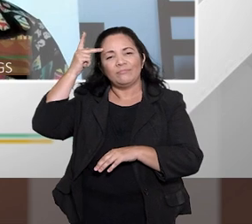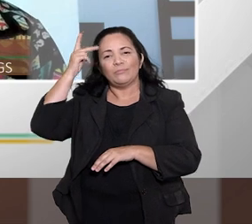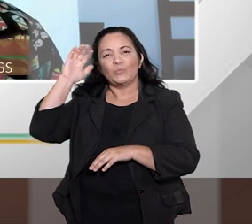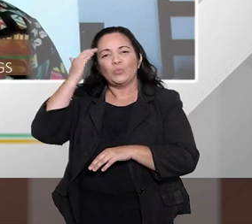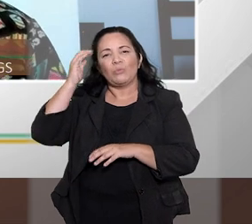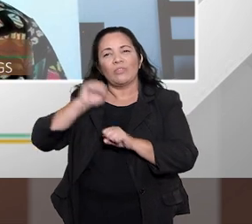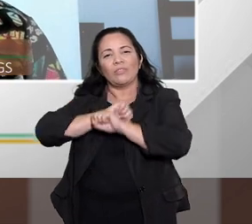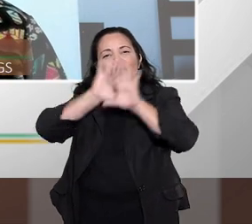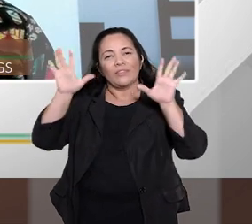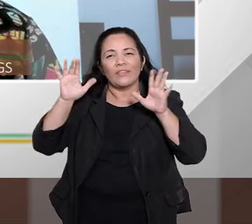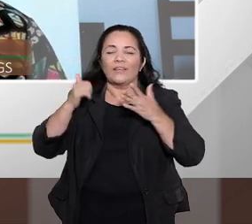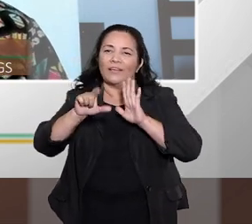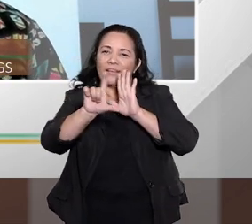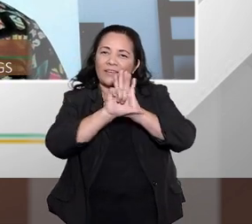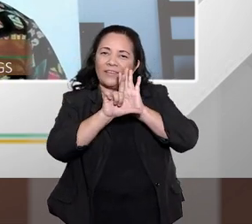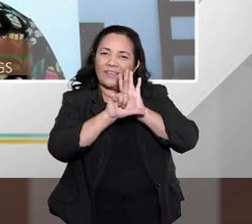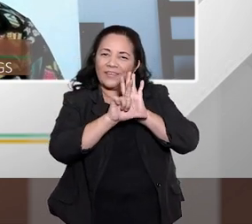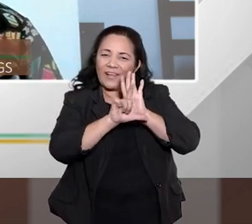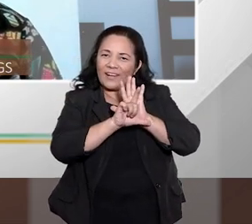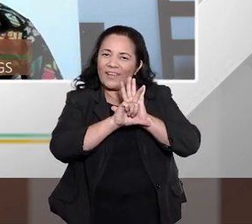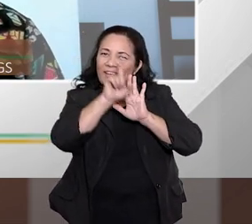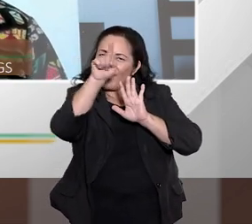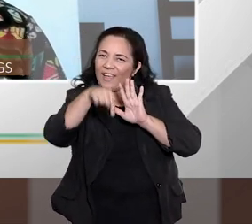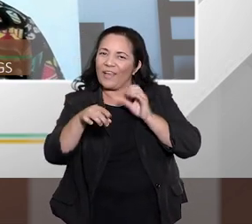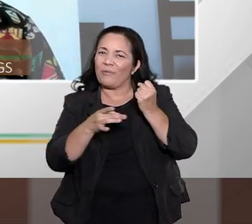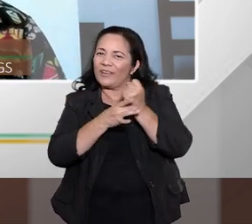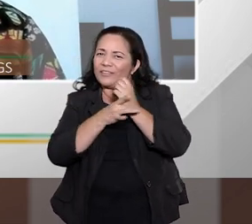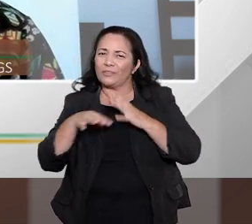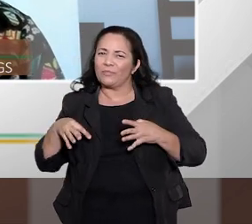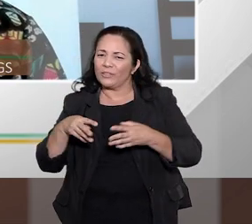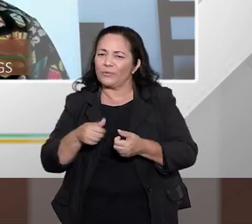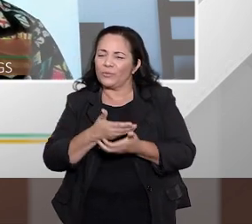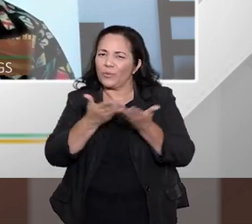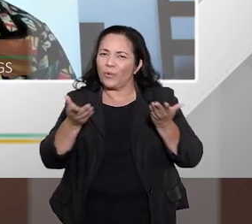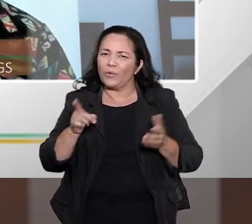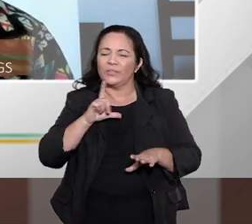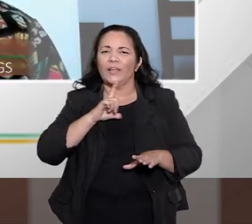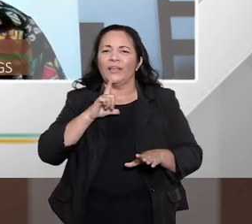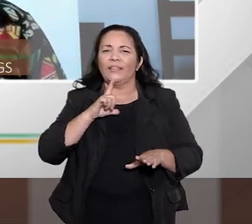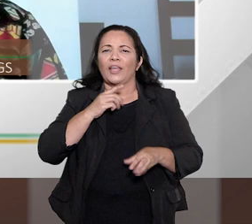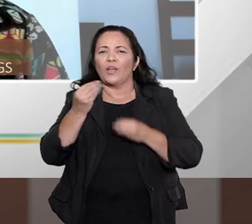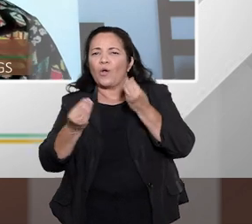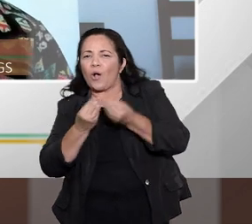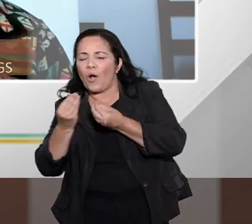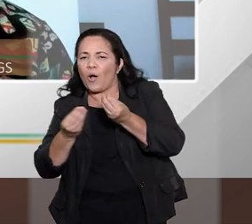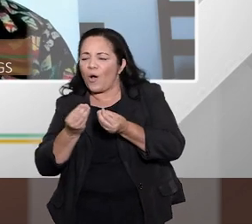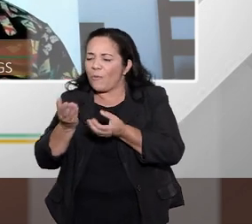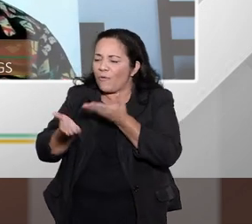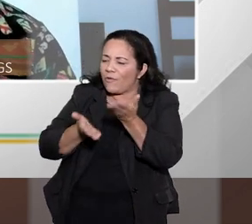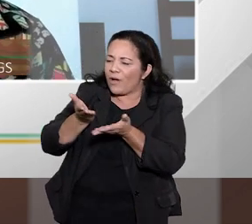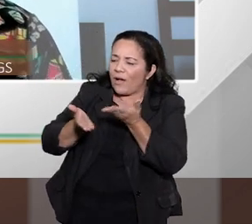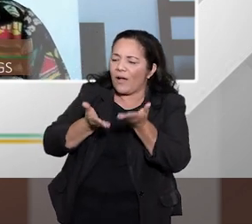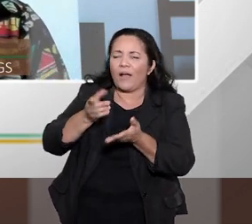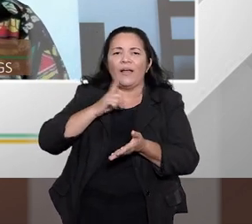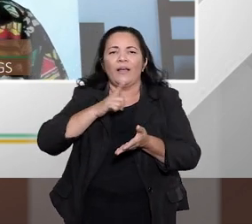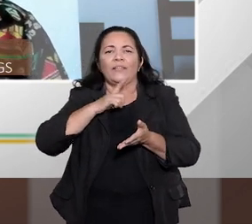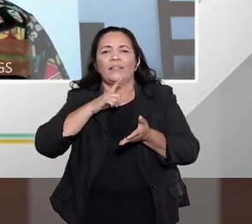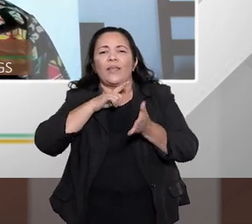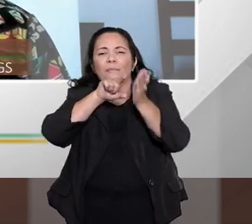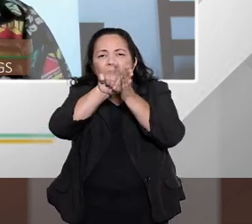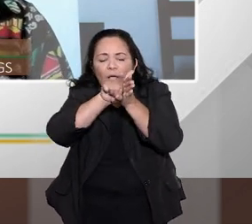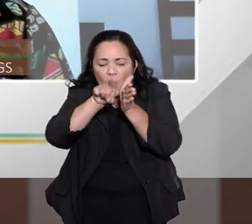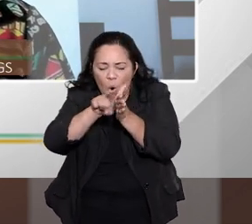dos detalhes da lei para todos ela traz fluxogramas de atendimento ela traz formulários